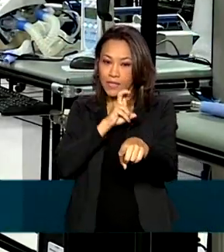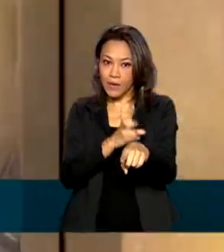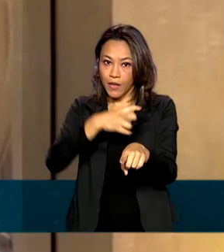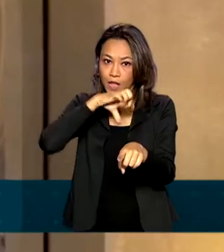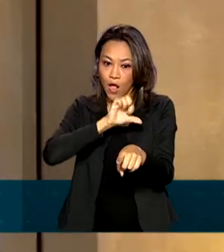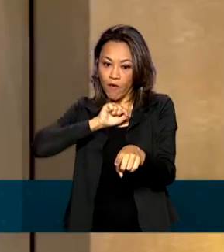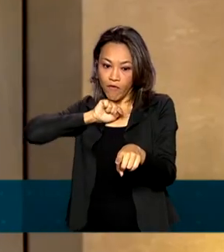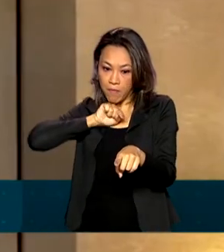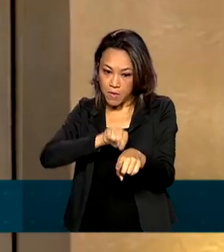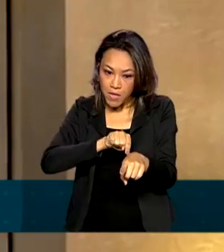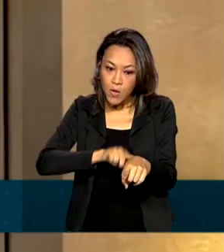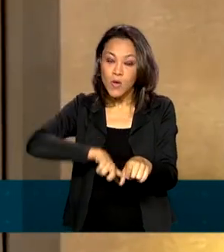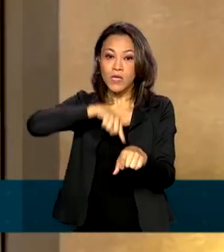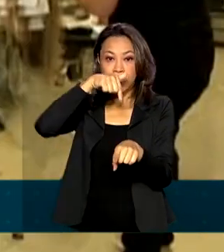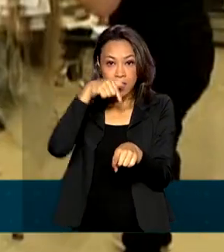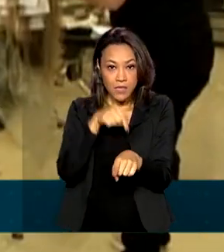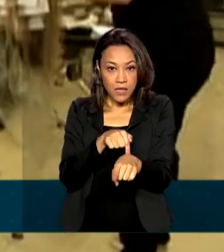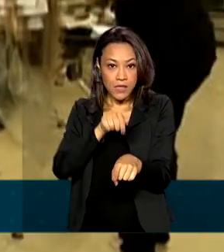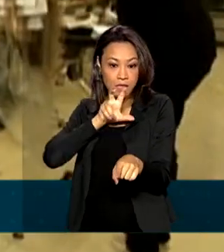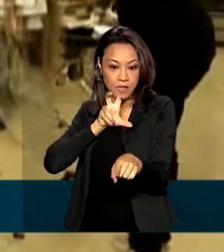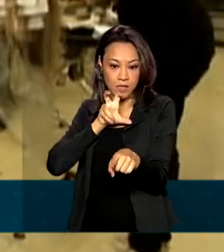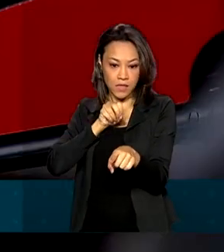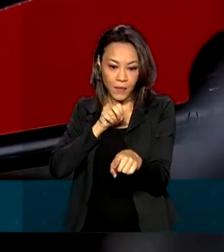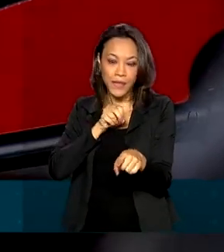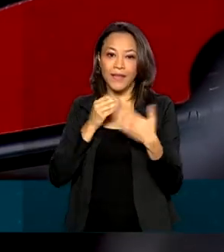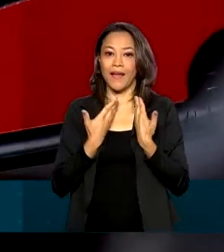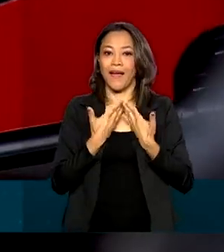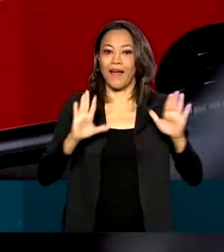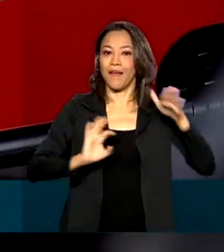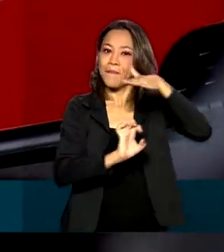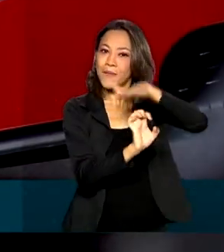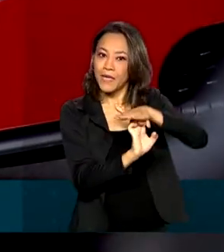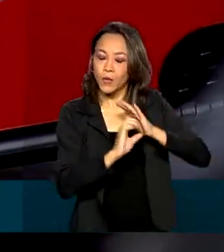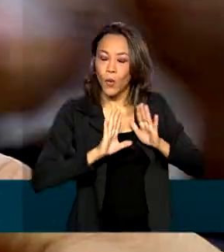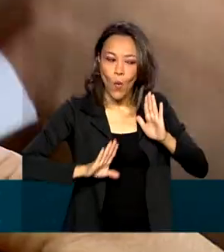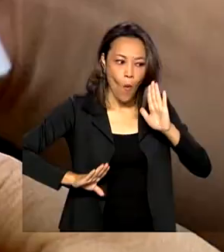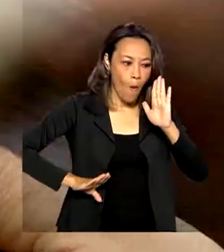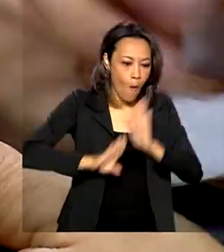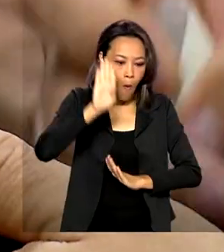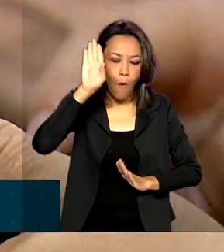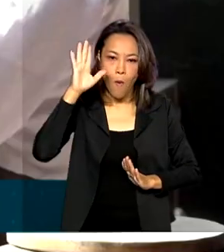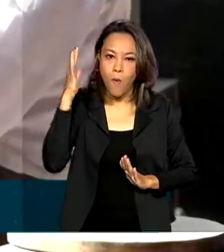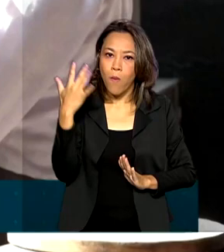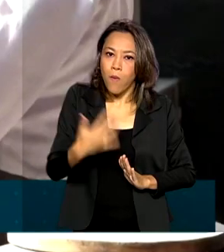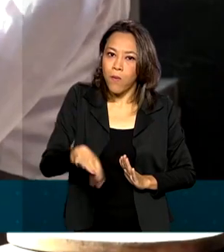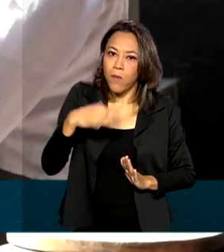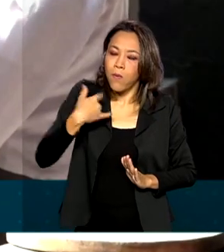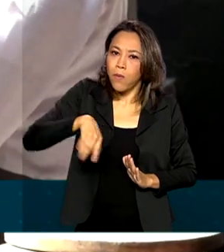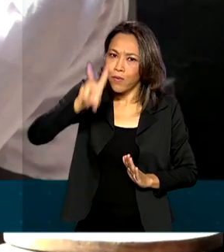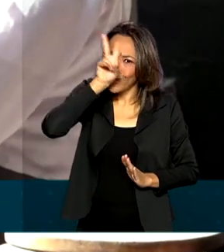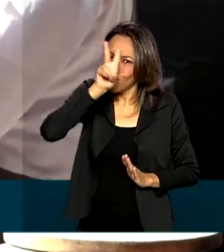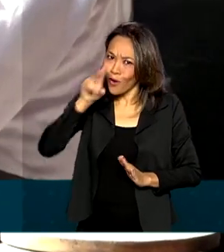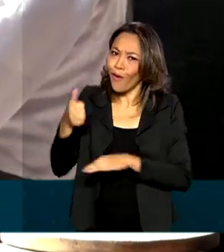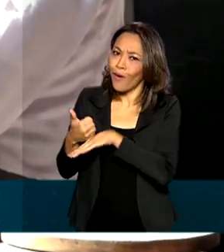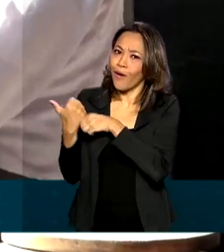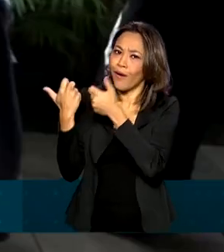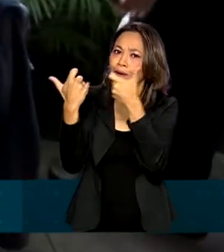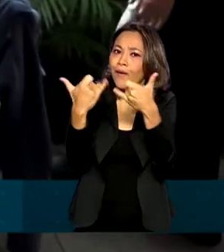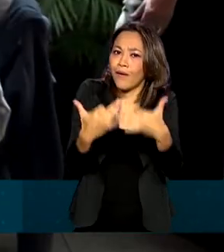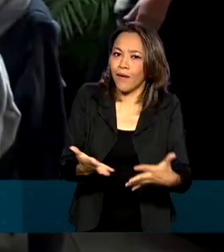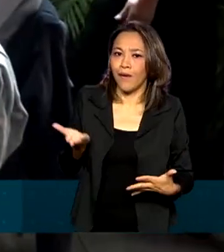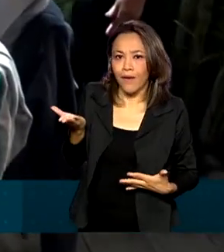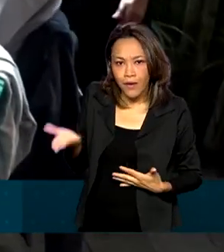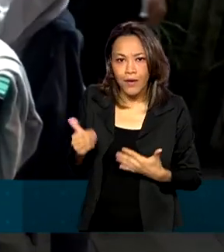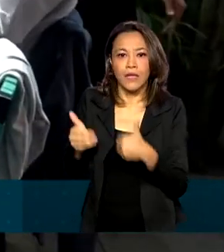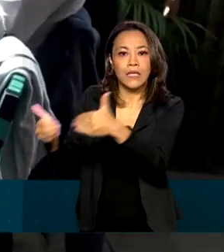.750 empresas, um recorde histórico de acordo com o Ministério da Economia,